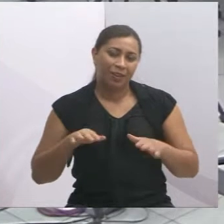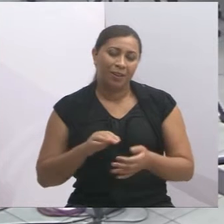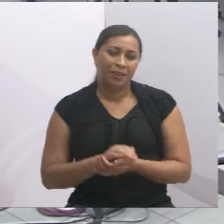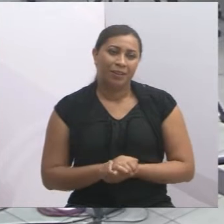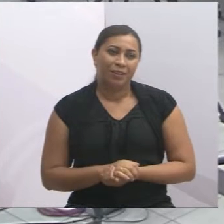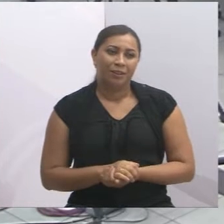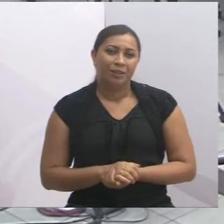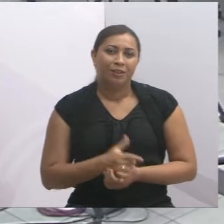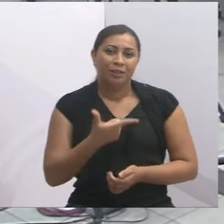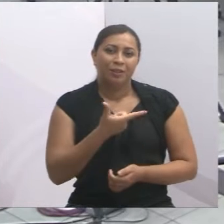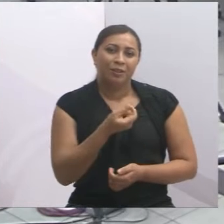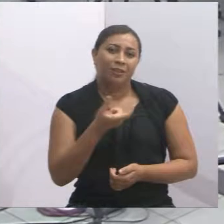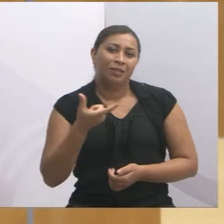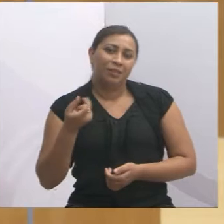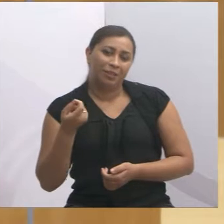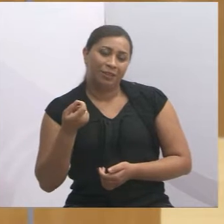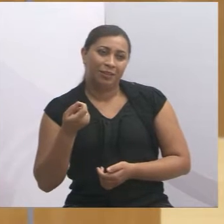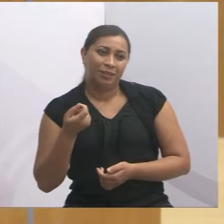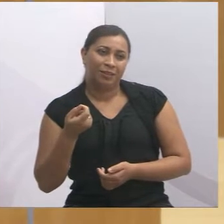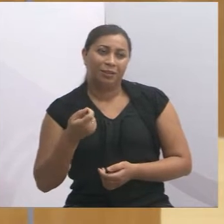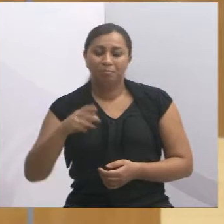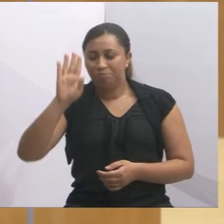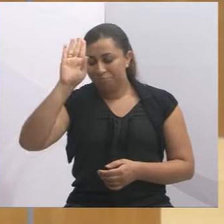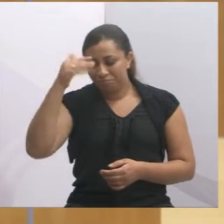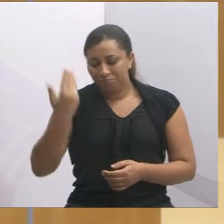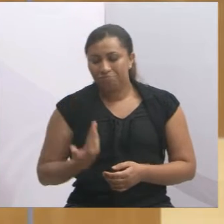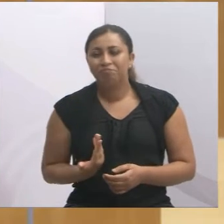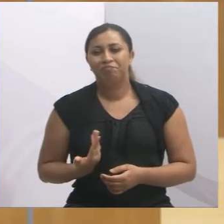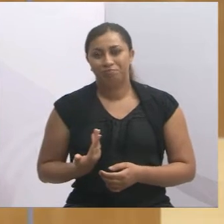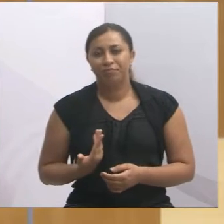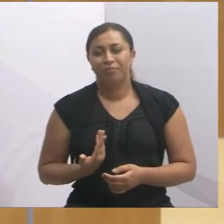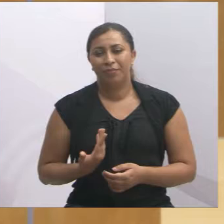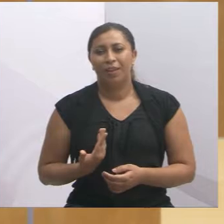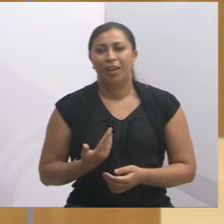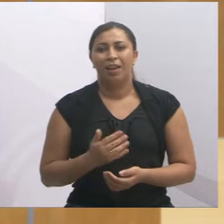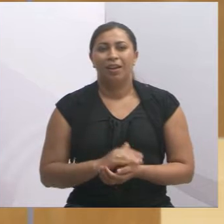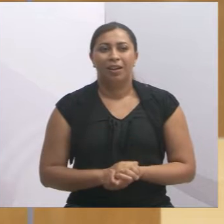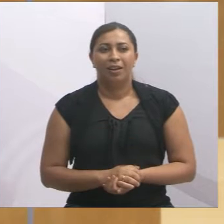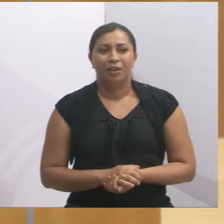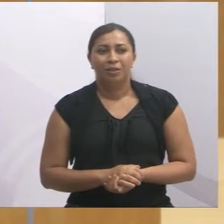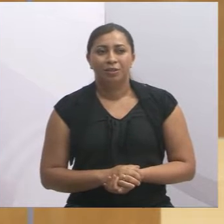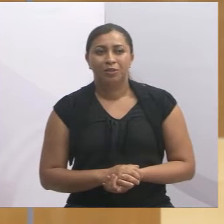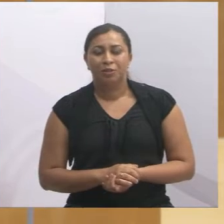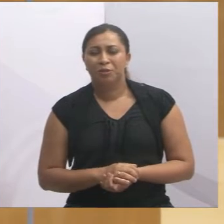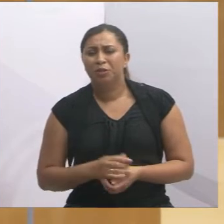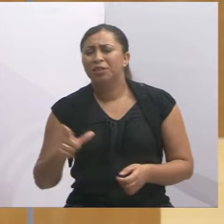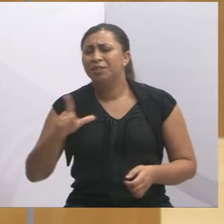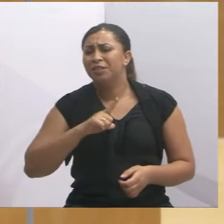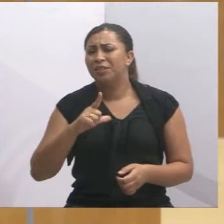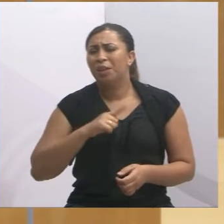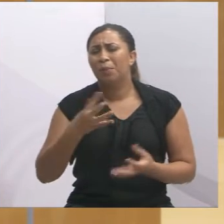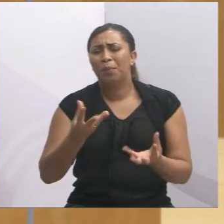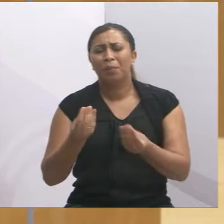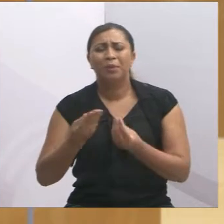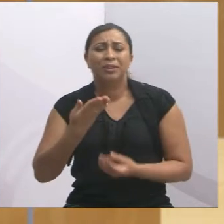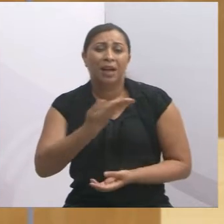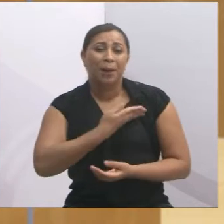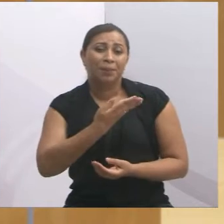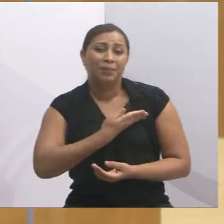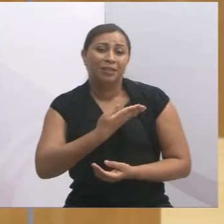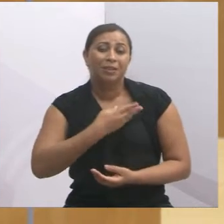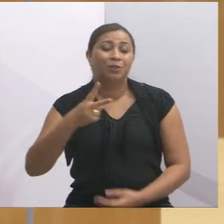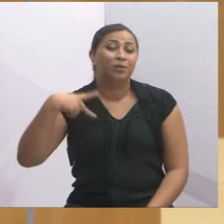de 2020, para mim é uma honra muito grande, onde construir várias amizades, várias amizades aqui com os